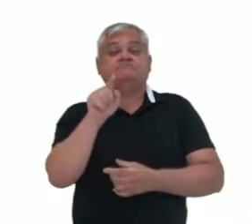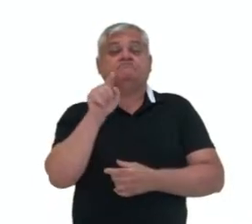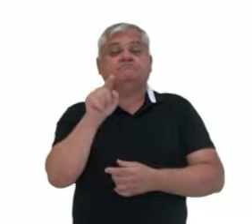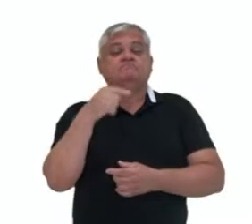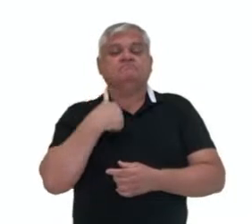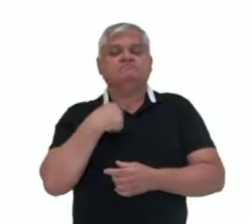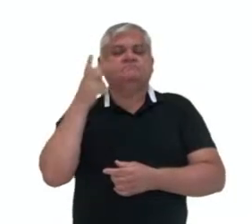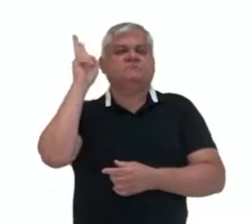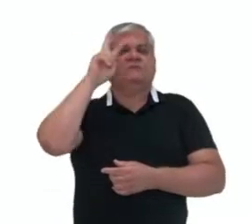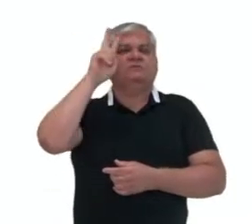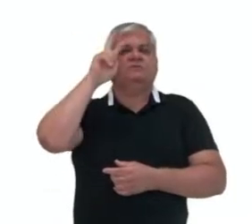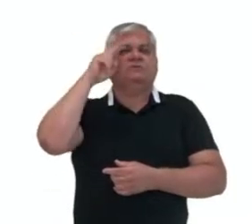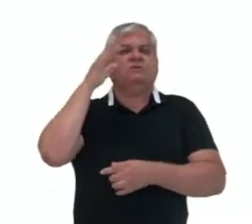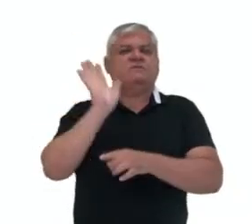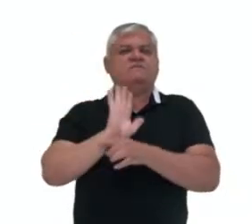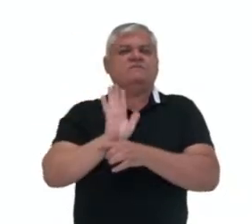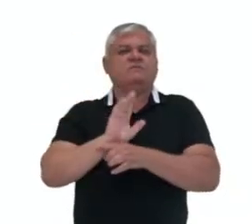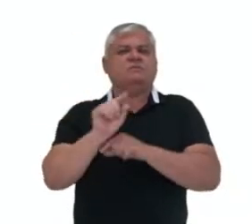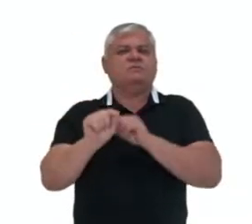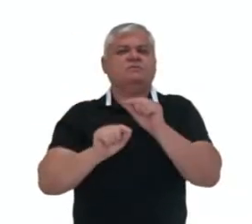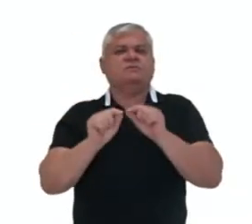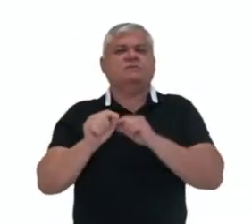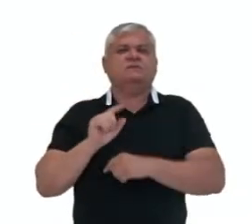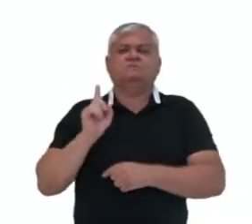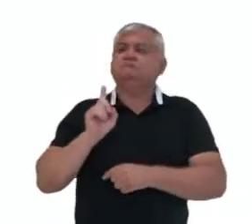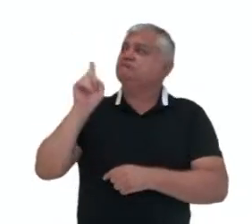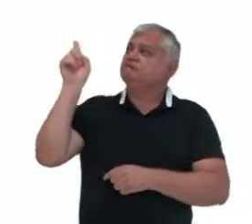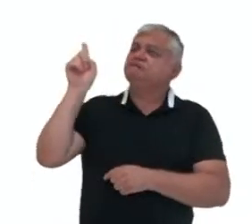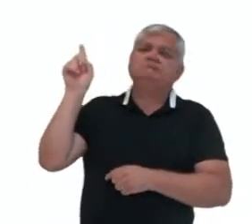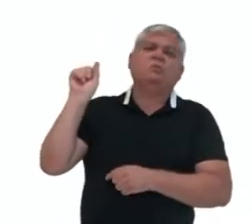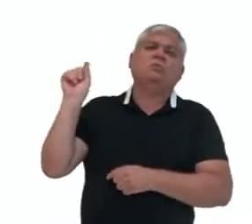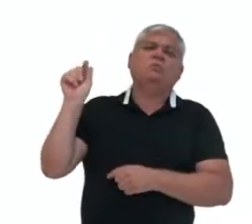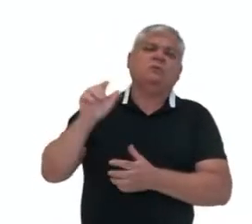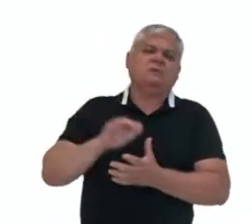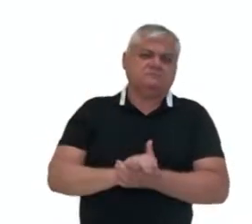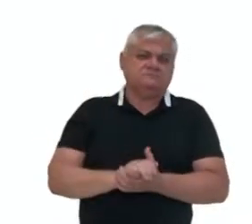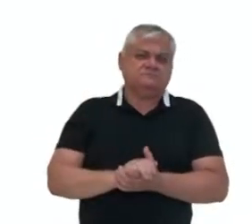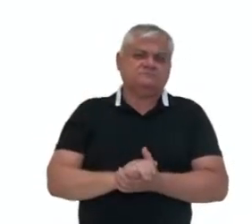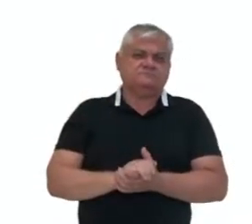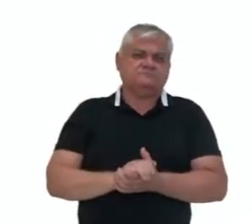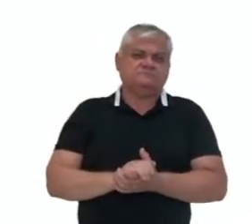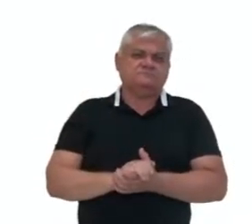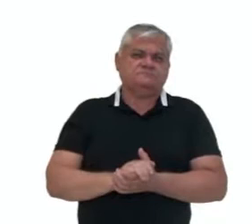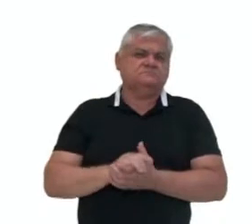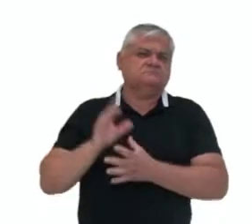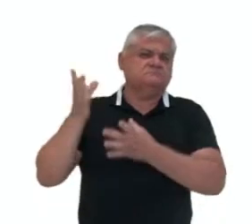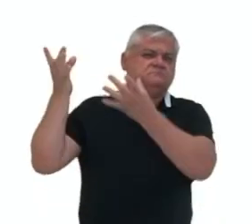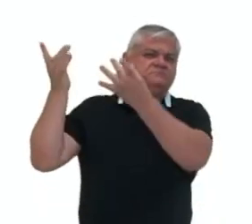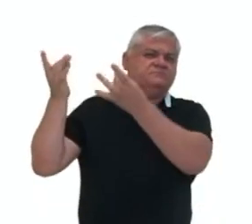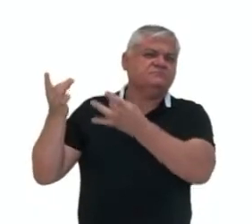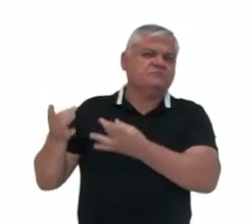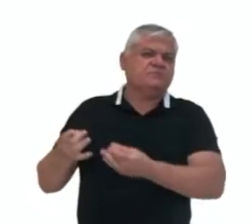historiadores desse vídeo. Você saberia dizer o que se trata essa imagem? Como poderíamos descrevê-la?